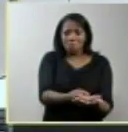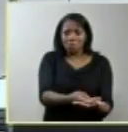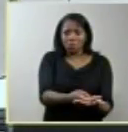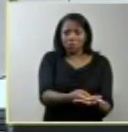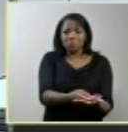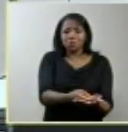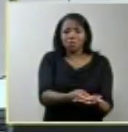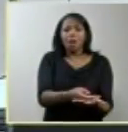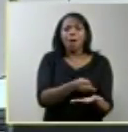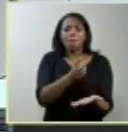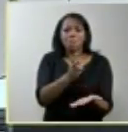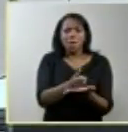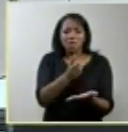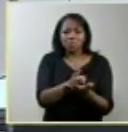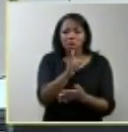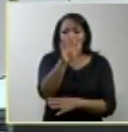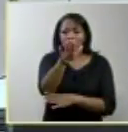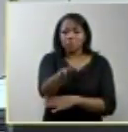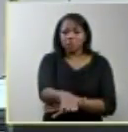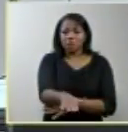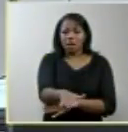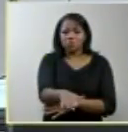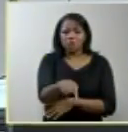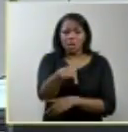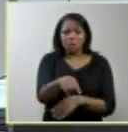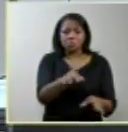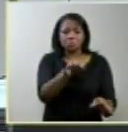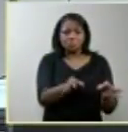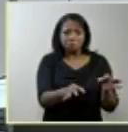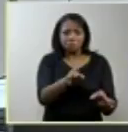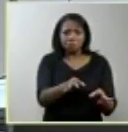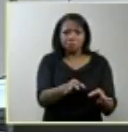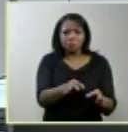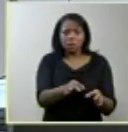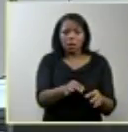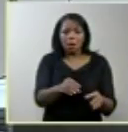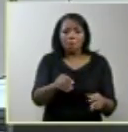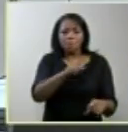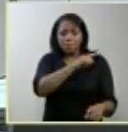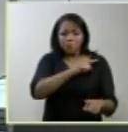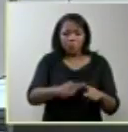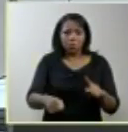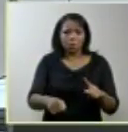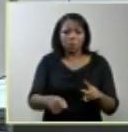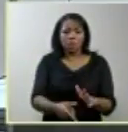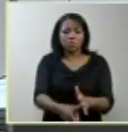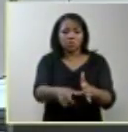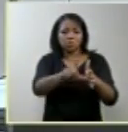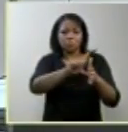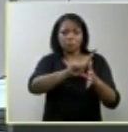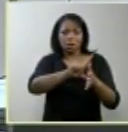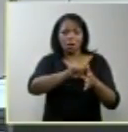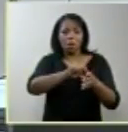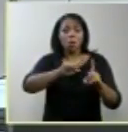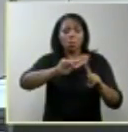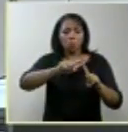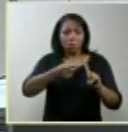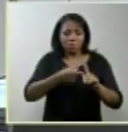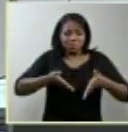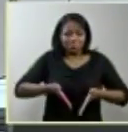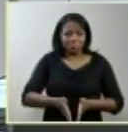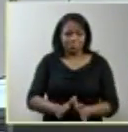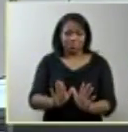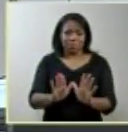na mesma tarde em que este tribunal caçou a liminar que autorizava a antecipação do parto por anencefalia